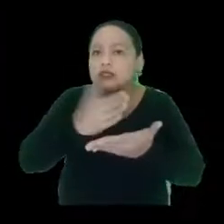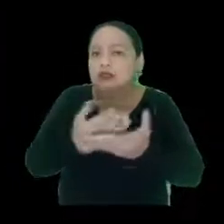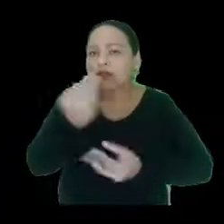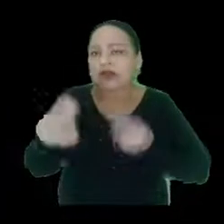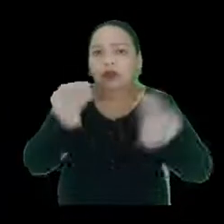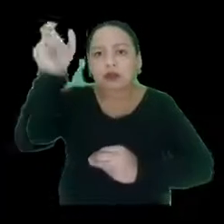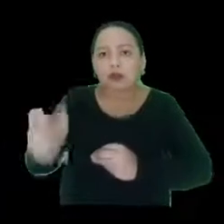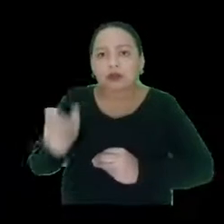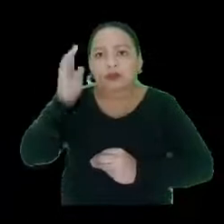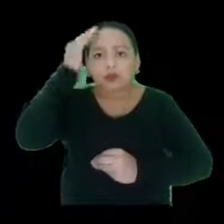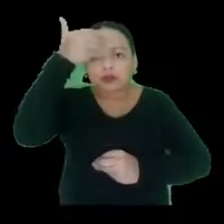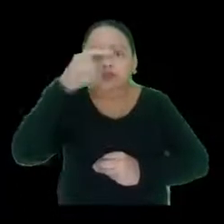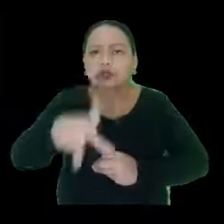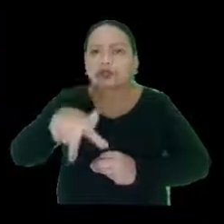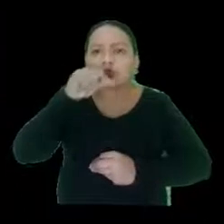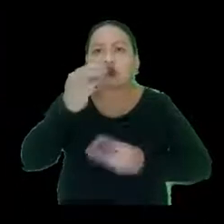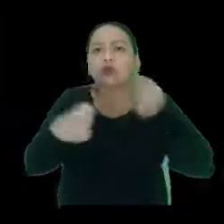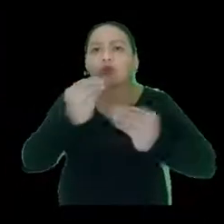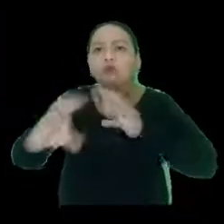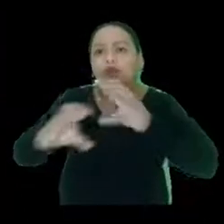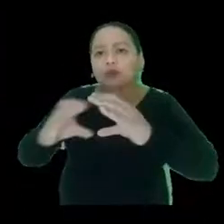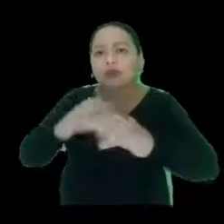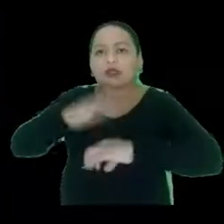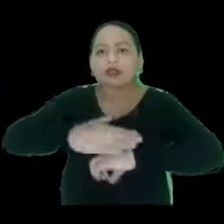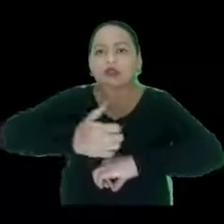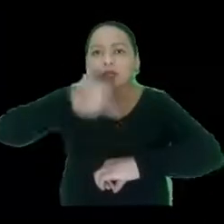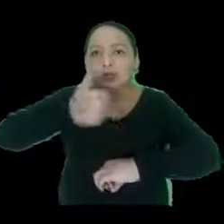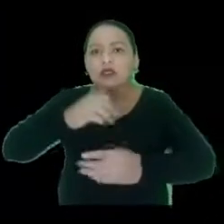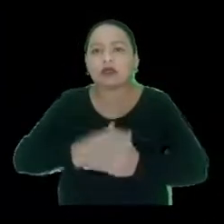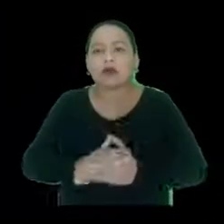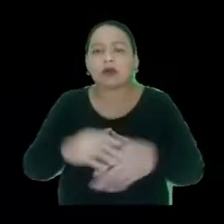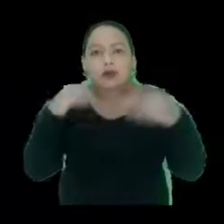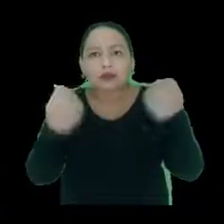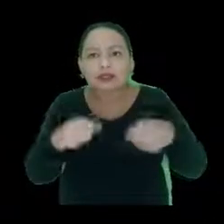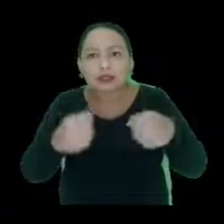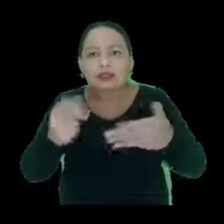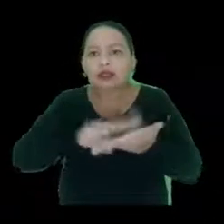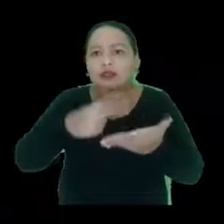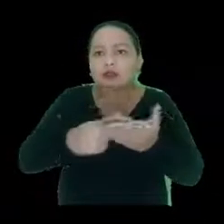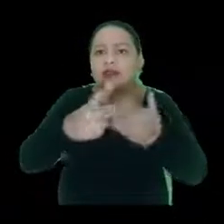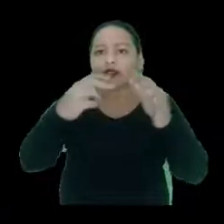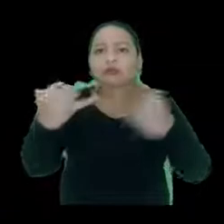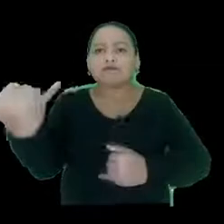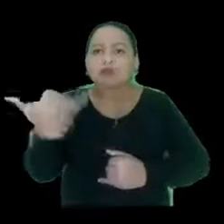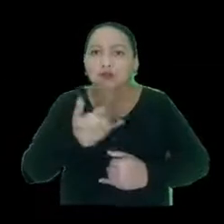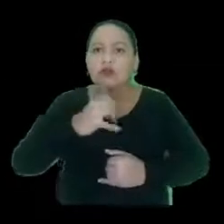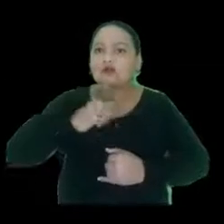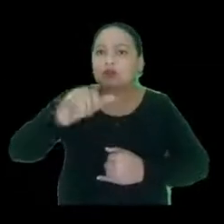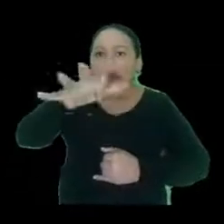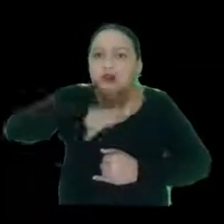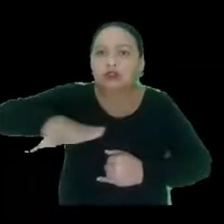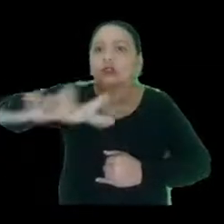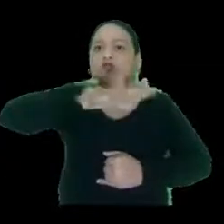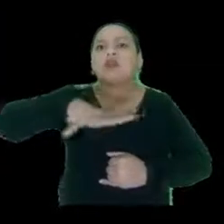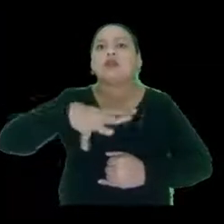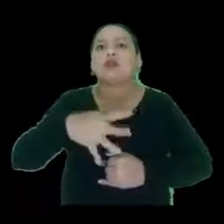usando a forma de comunicação mais apropriada, então a interpretação. Ele precisa fazer a tradução das mensagens para as pessoas